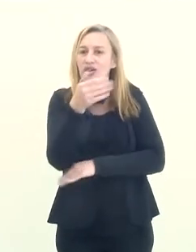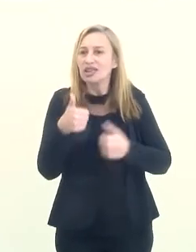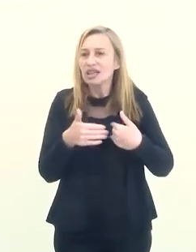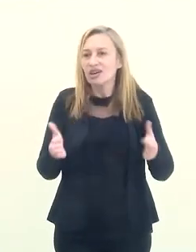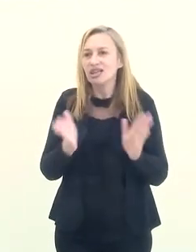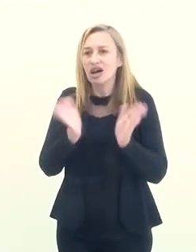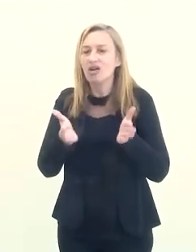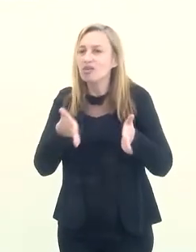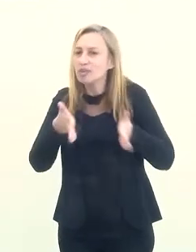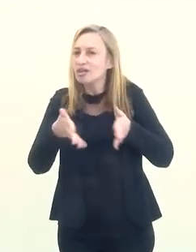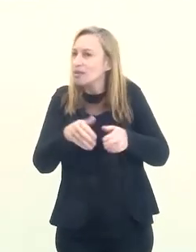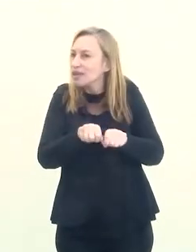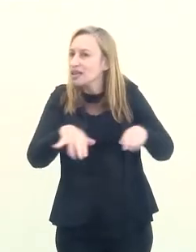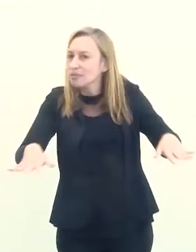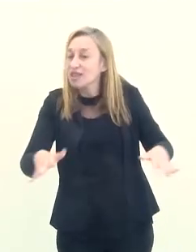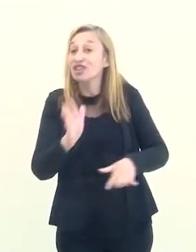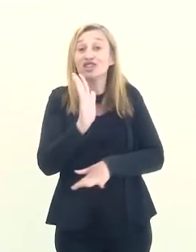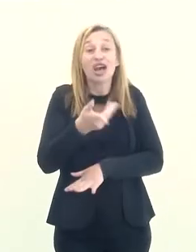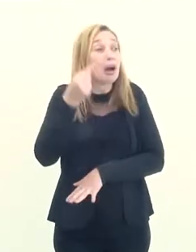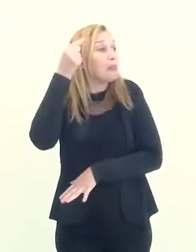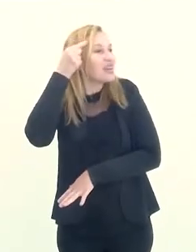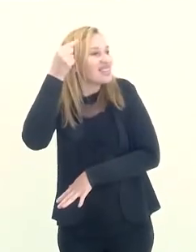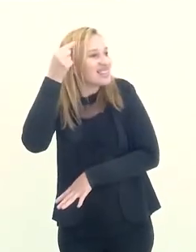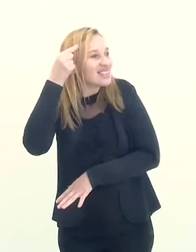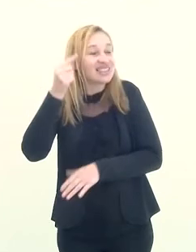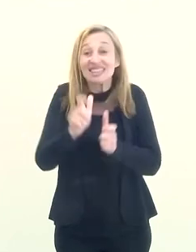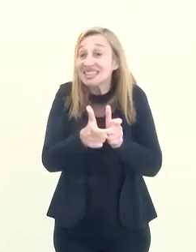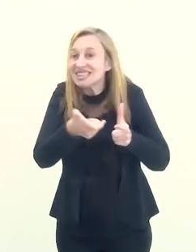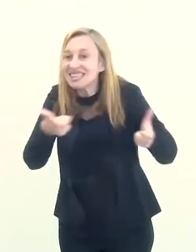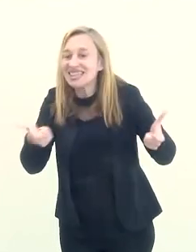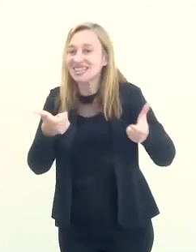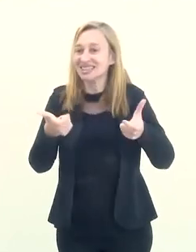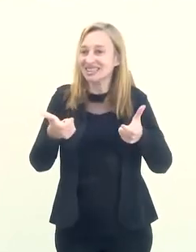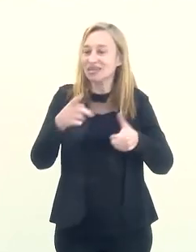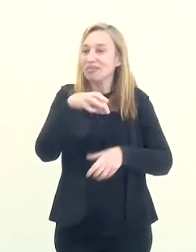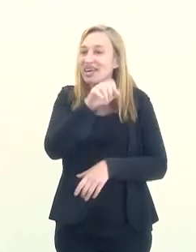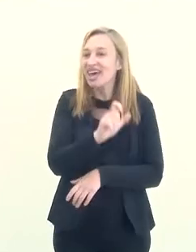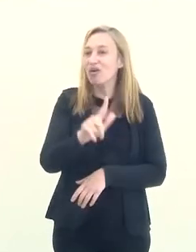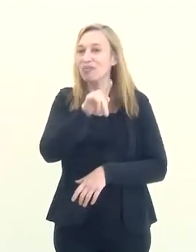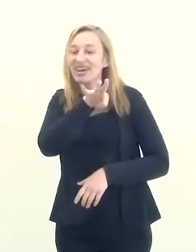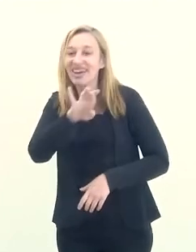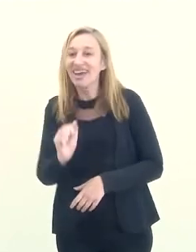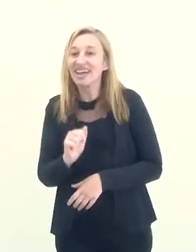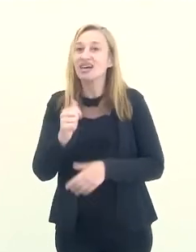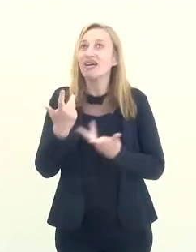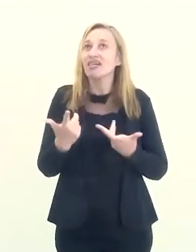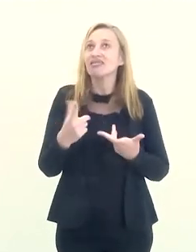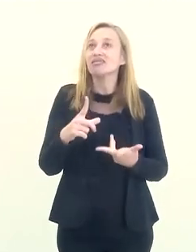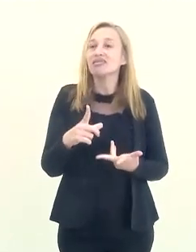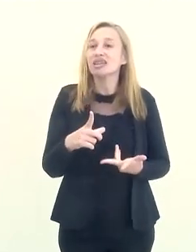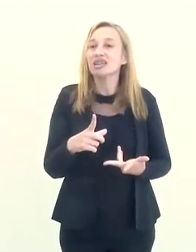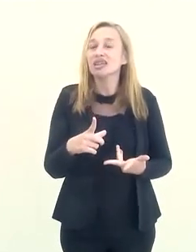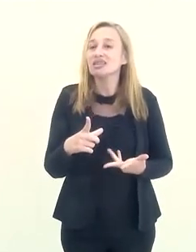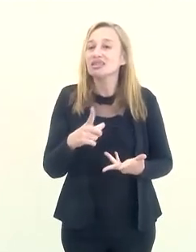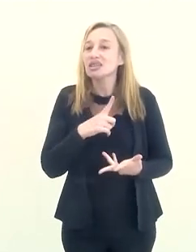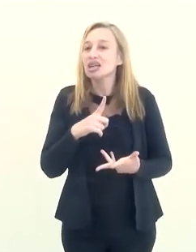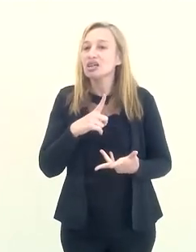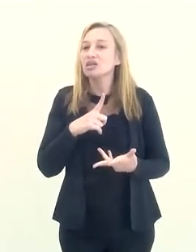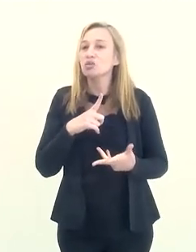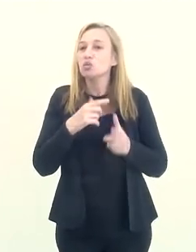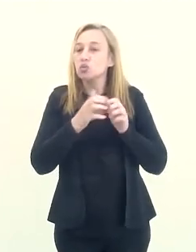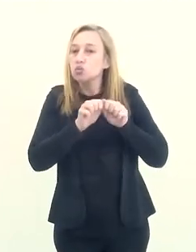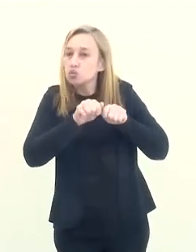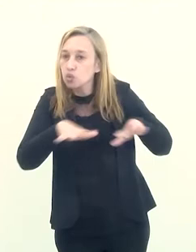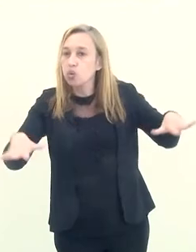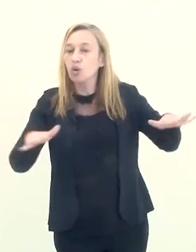durante a pandemia, já pensando nesse boom de Miguel Pereira. Miguel Pereira está tendo uma grande expansão na